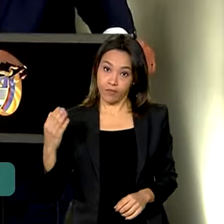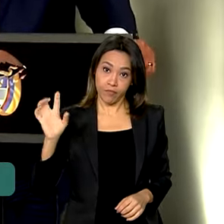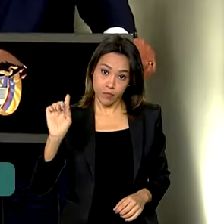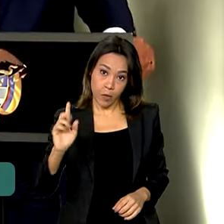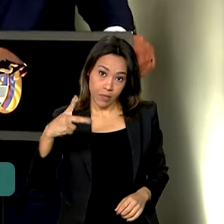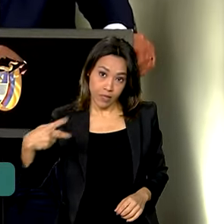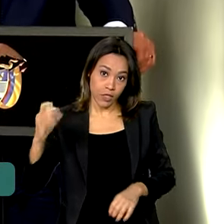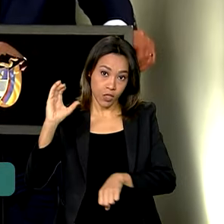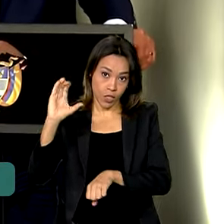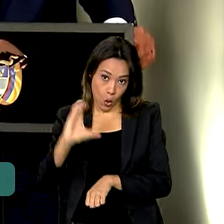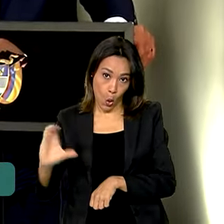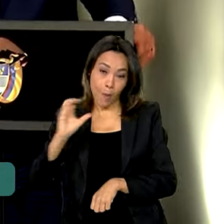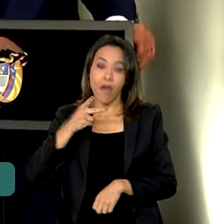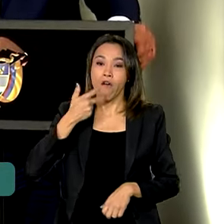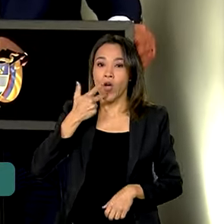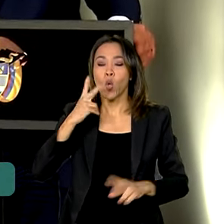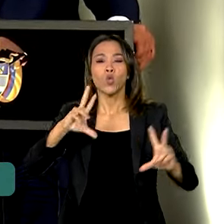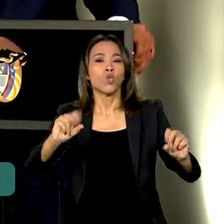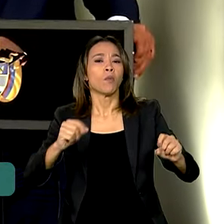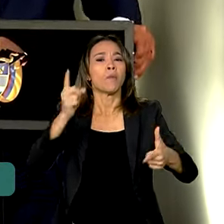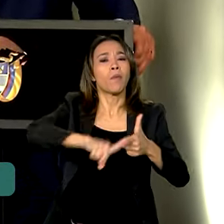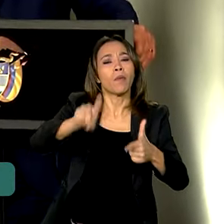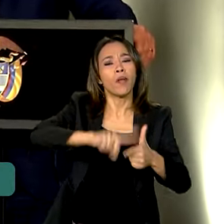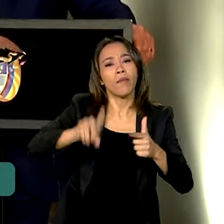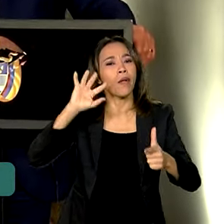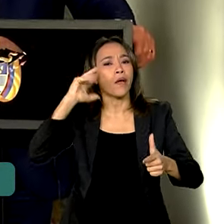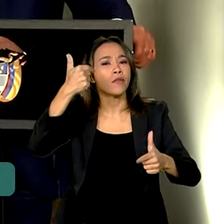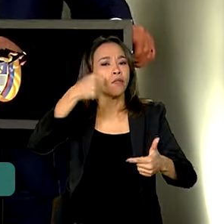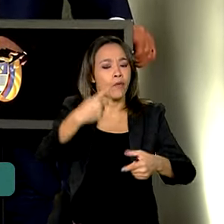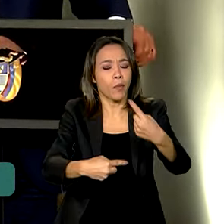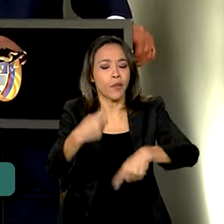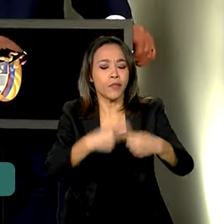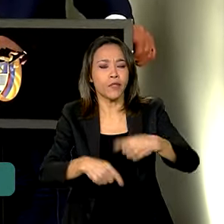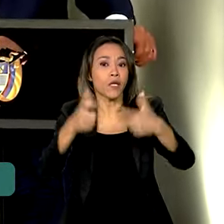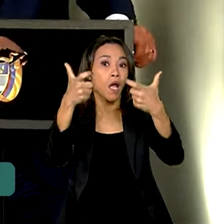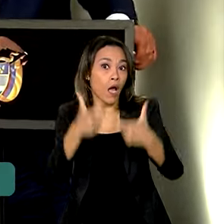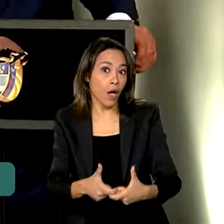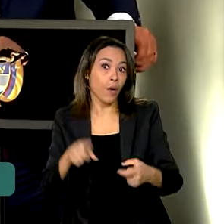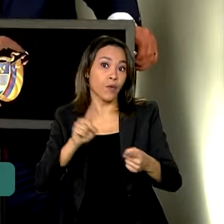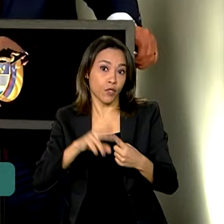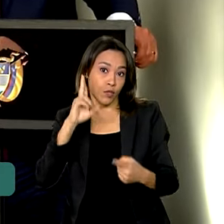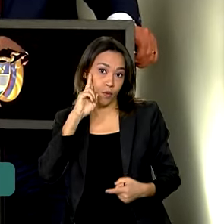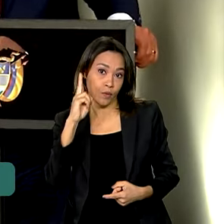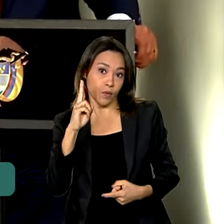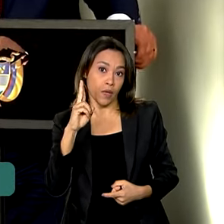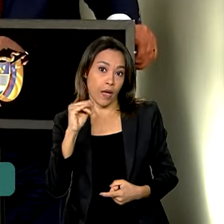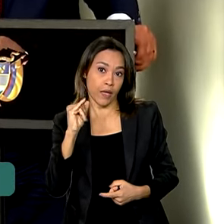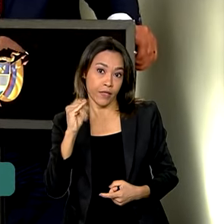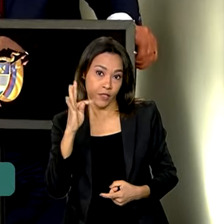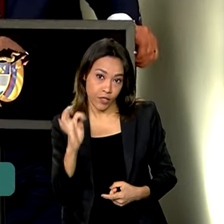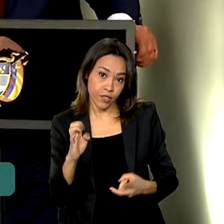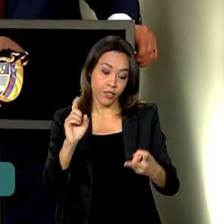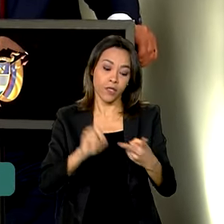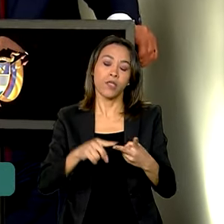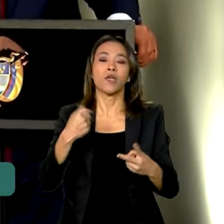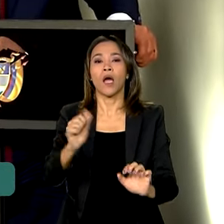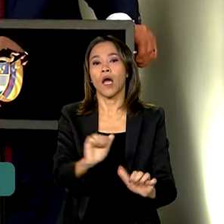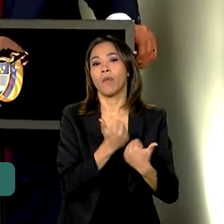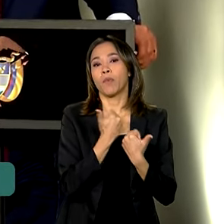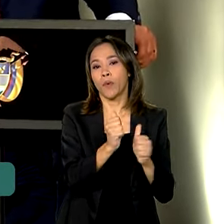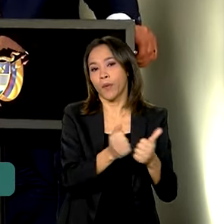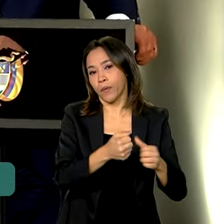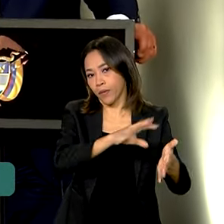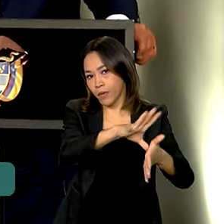discutiram soluções para a crise política e social no Haiti, desenvolvimento sustentável e cooperação amazônica